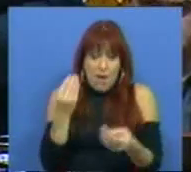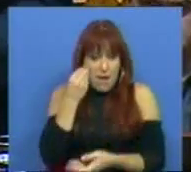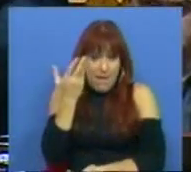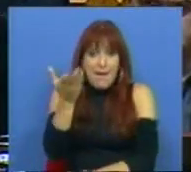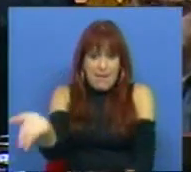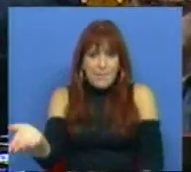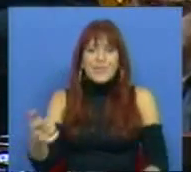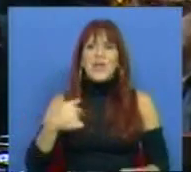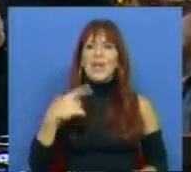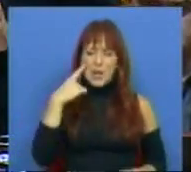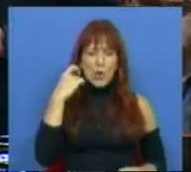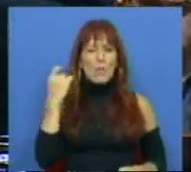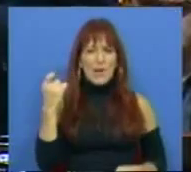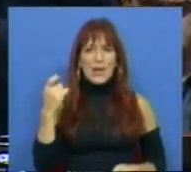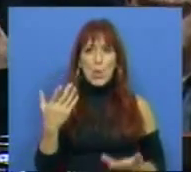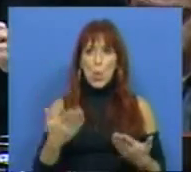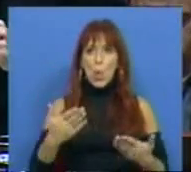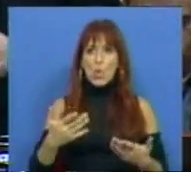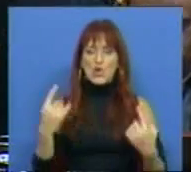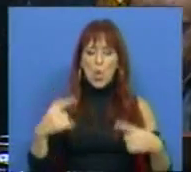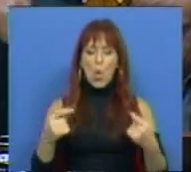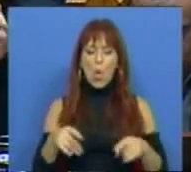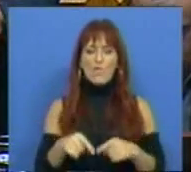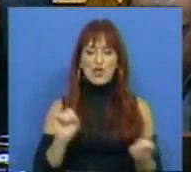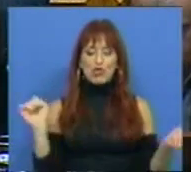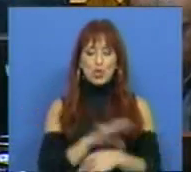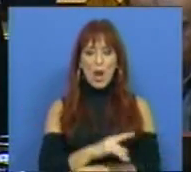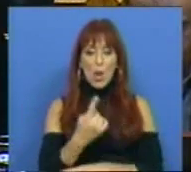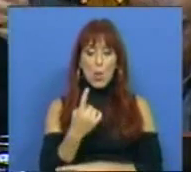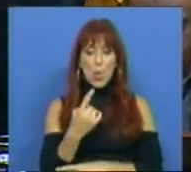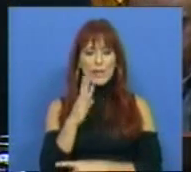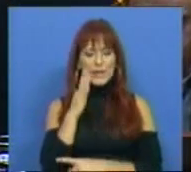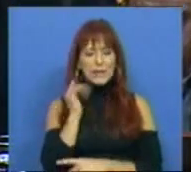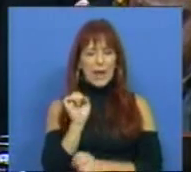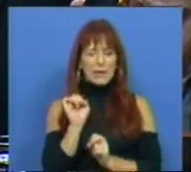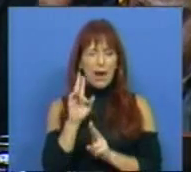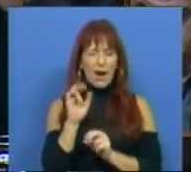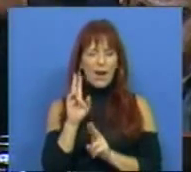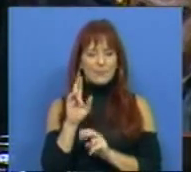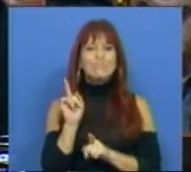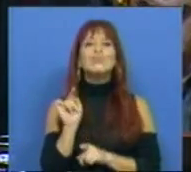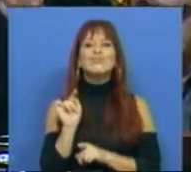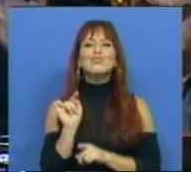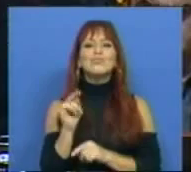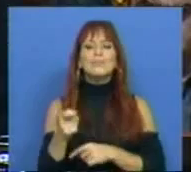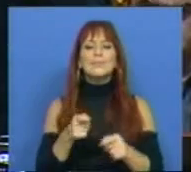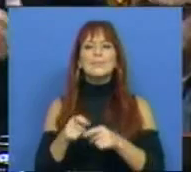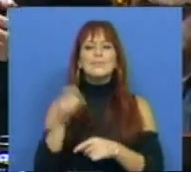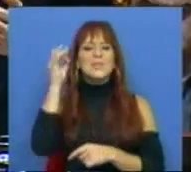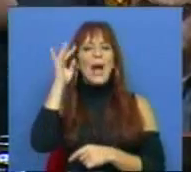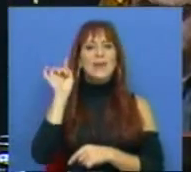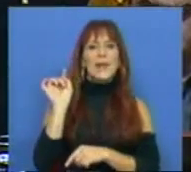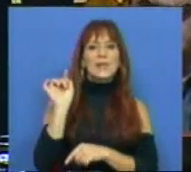assim. E eu reparei que hoje houve um jornal que tenta branquear essa gestão